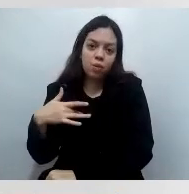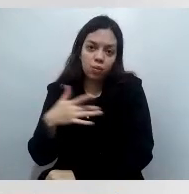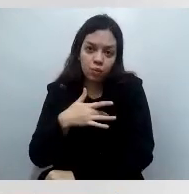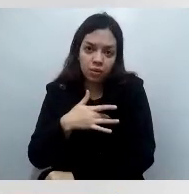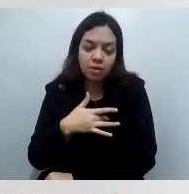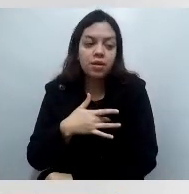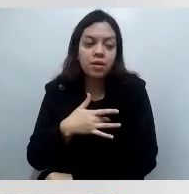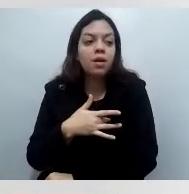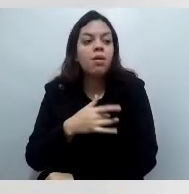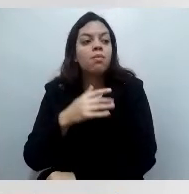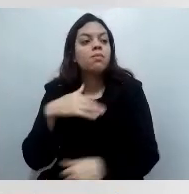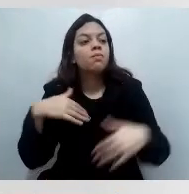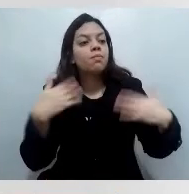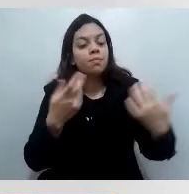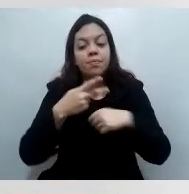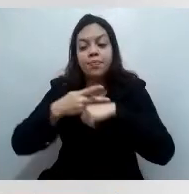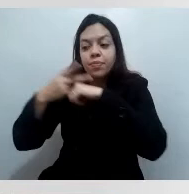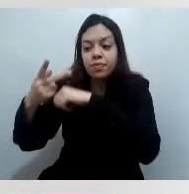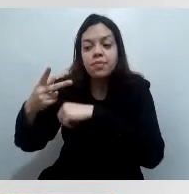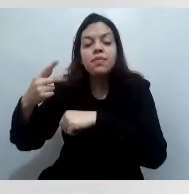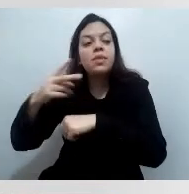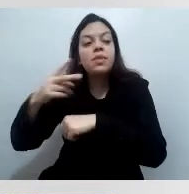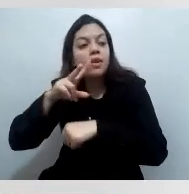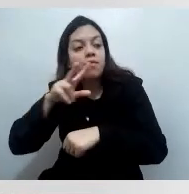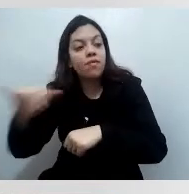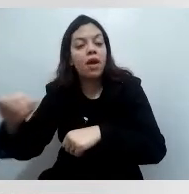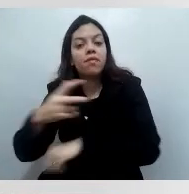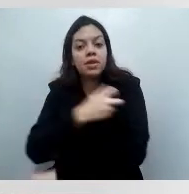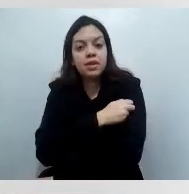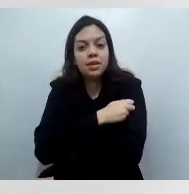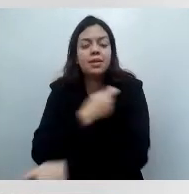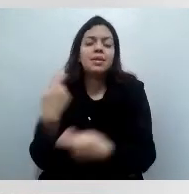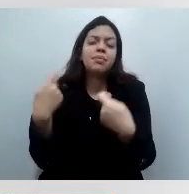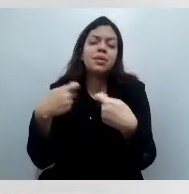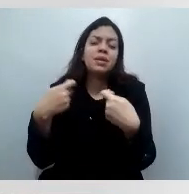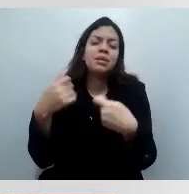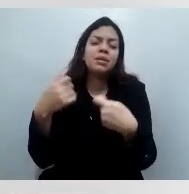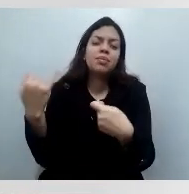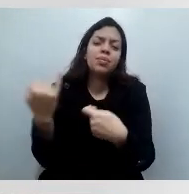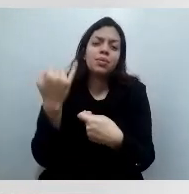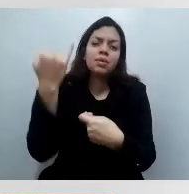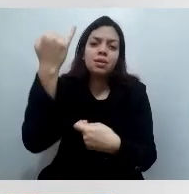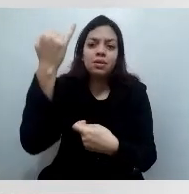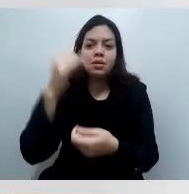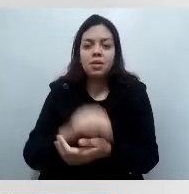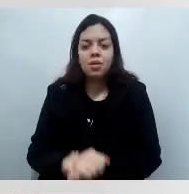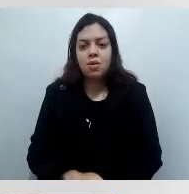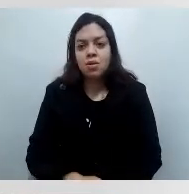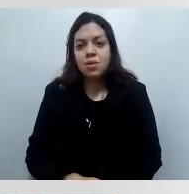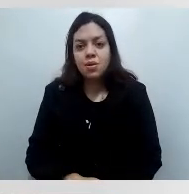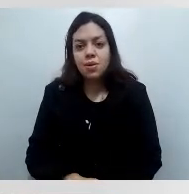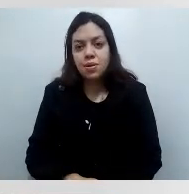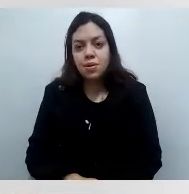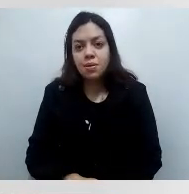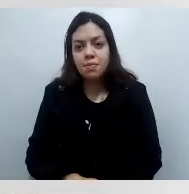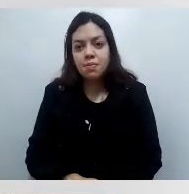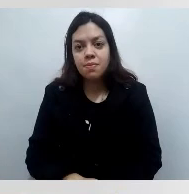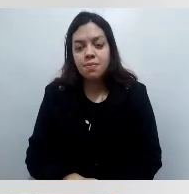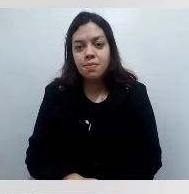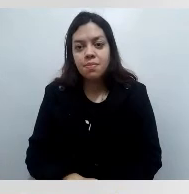idosos, não tenho dúvida que está sendo assim também agora com quem tem comorbidade, com as pessoas que tanto precisam.